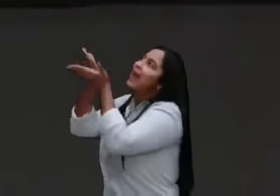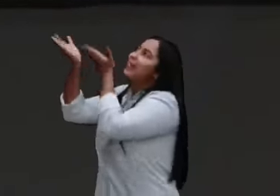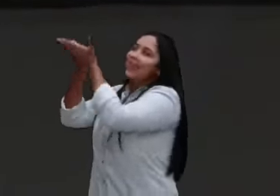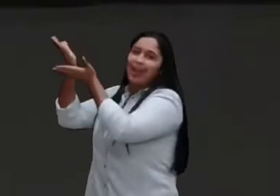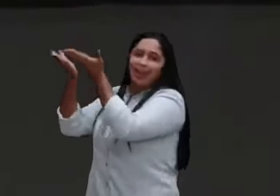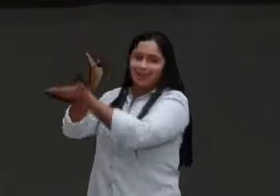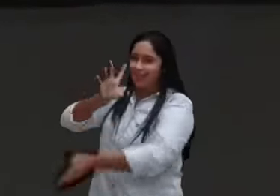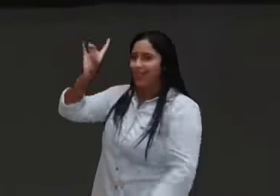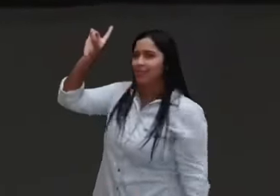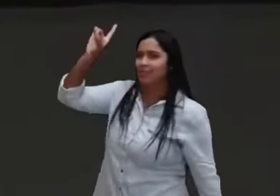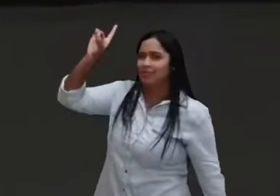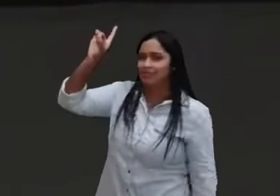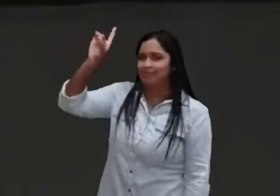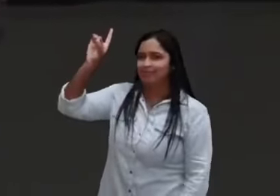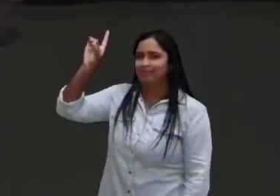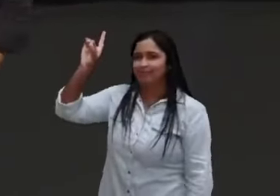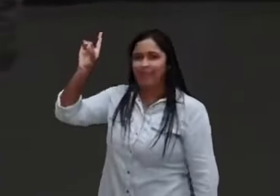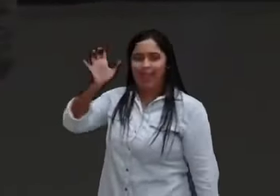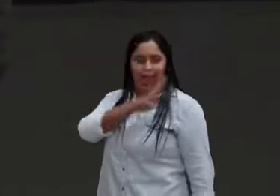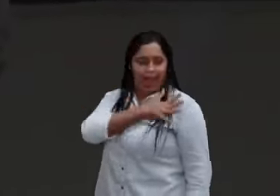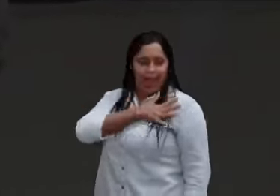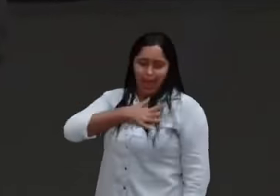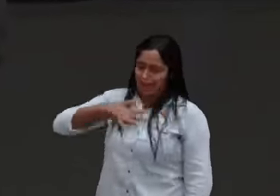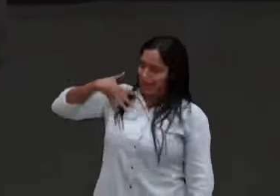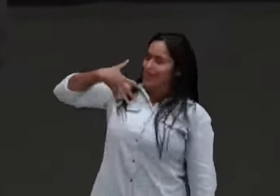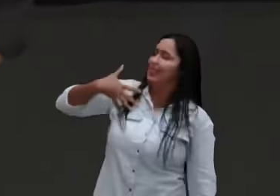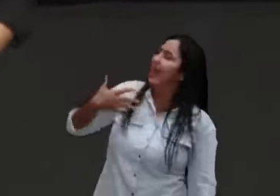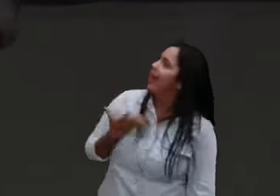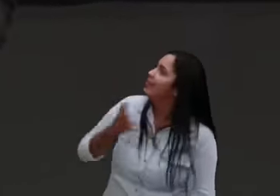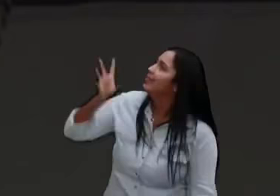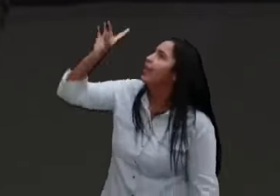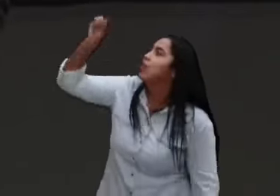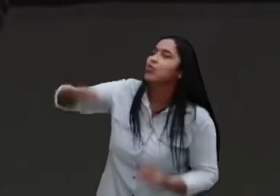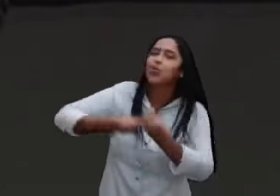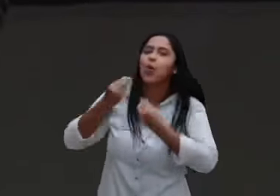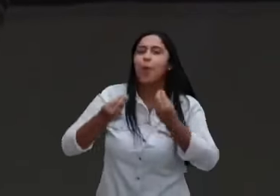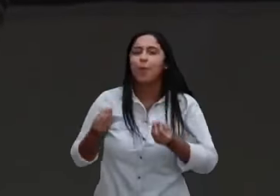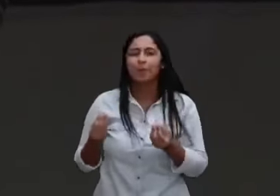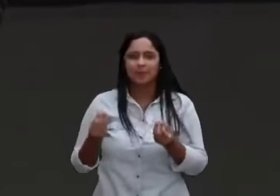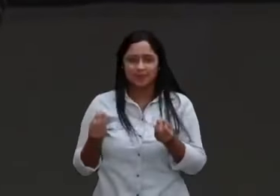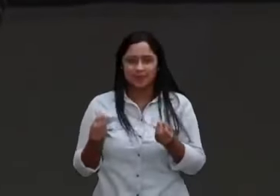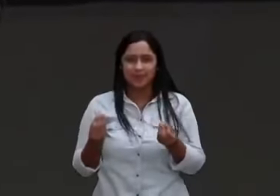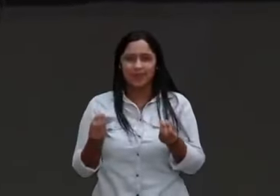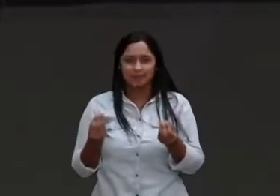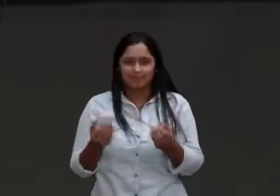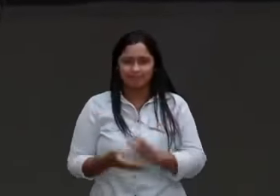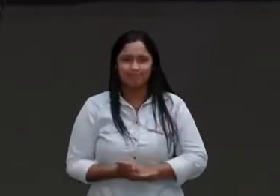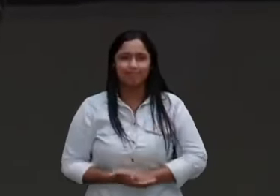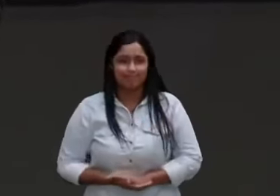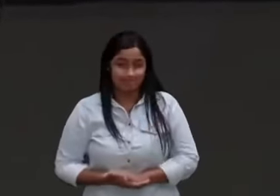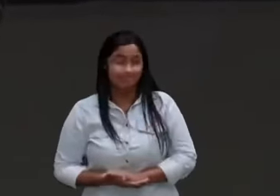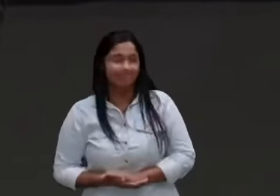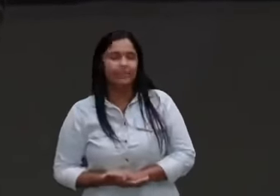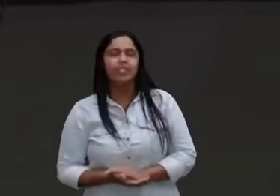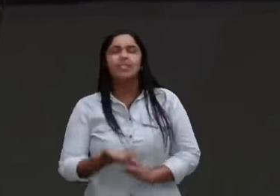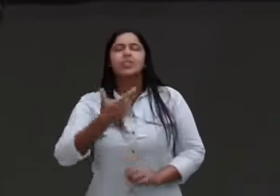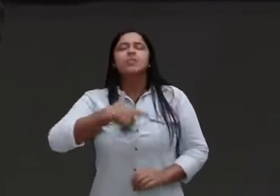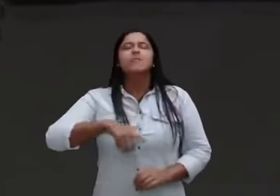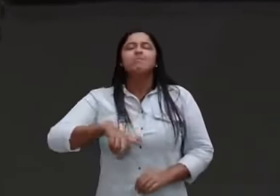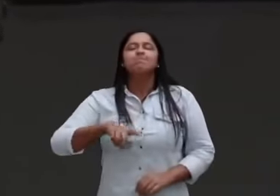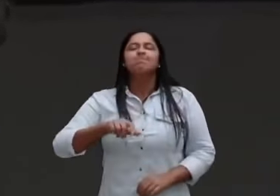lista uma série de coisas, ele vai dizer, erguerei o cálice da salvação, invocarei o nome do Senhor,